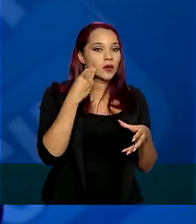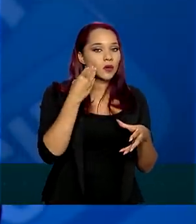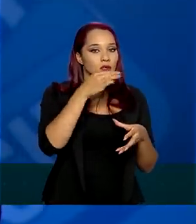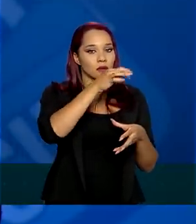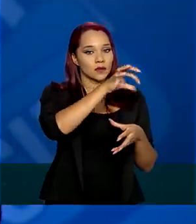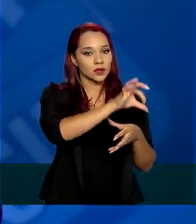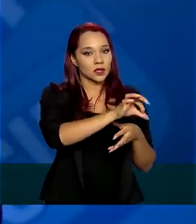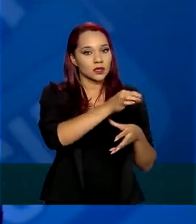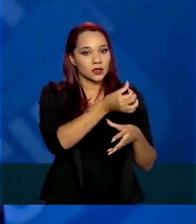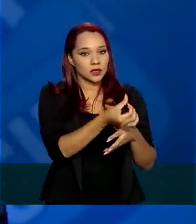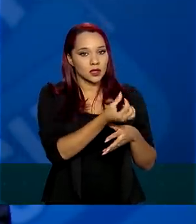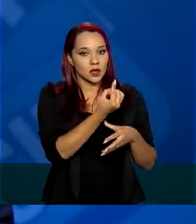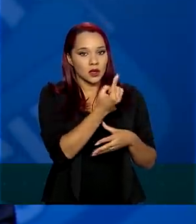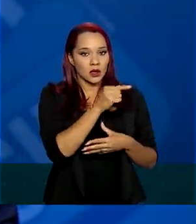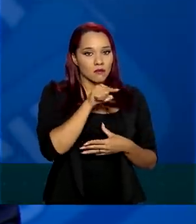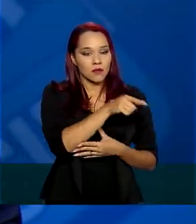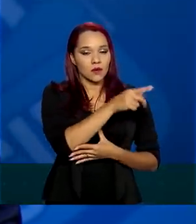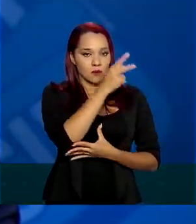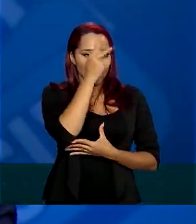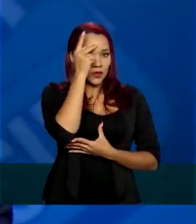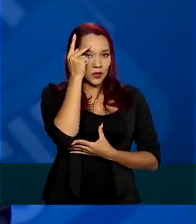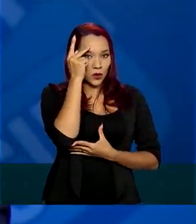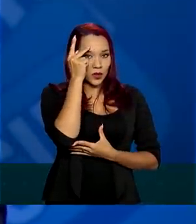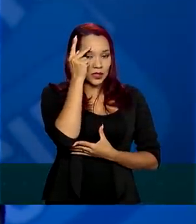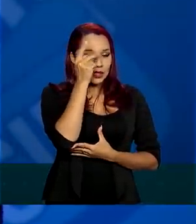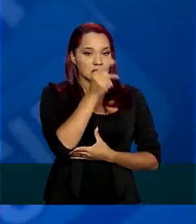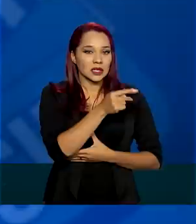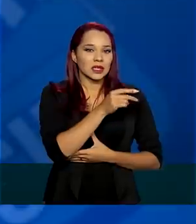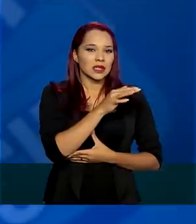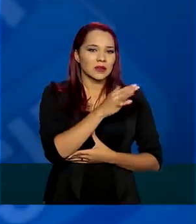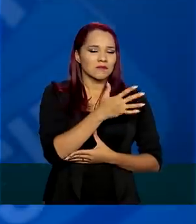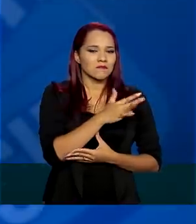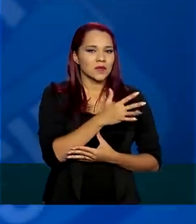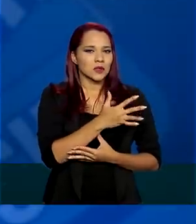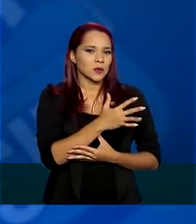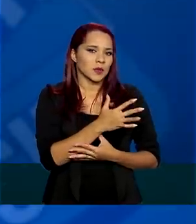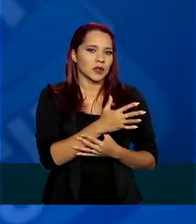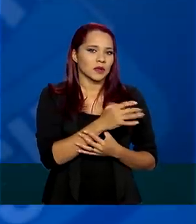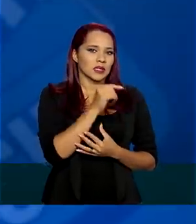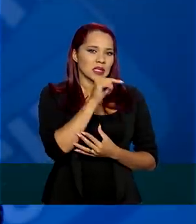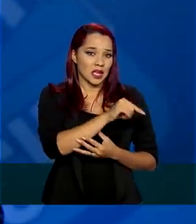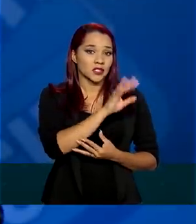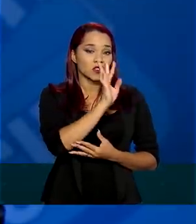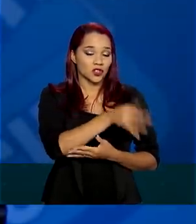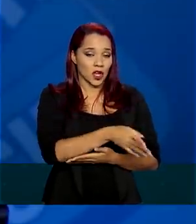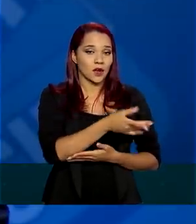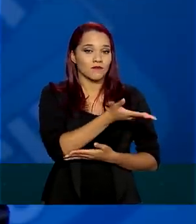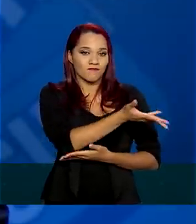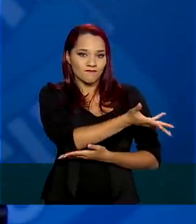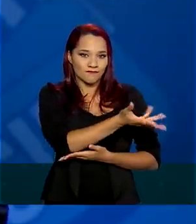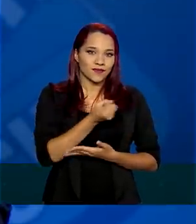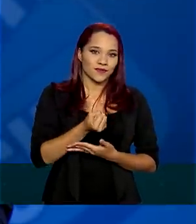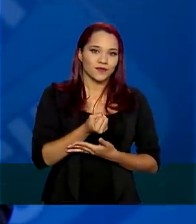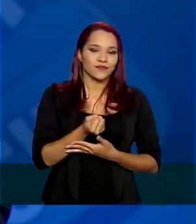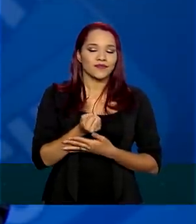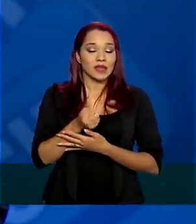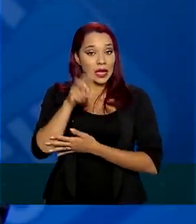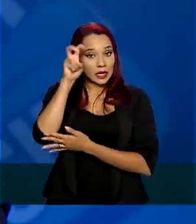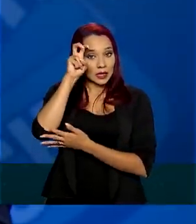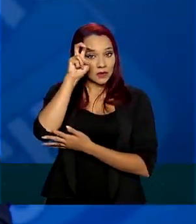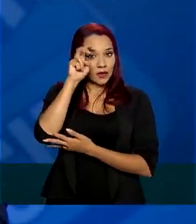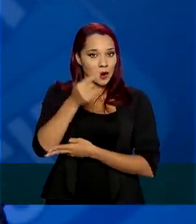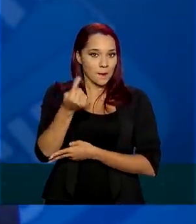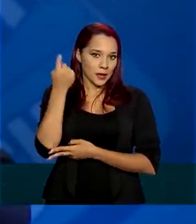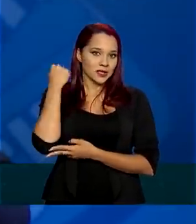971 mil pessoas, que 2 milhões e 600 mil já receberam na última quinta